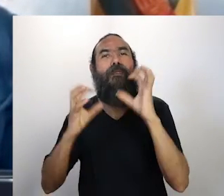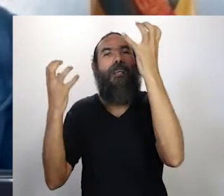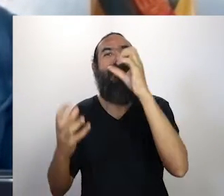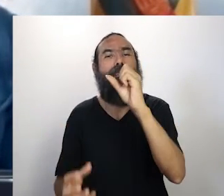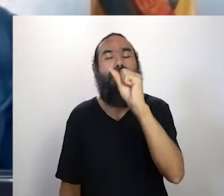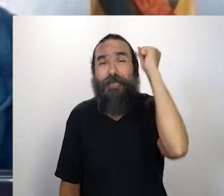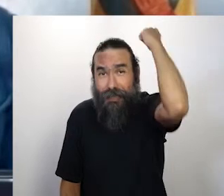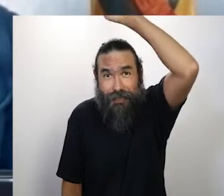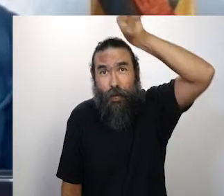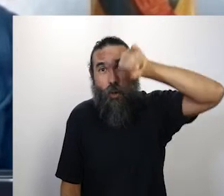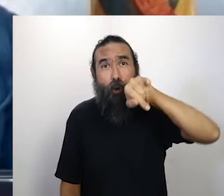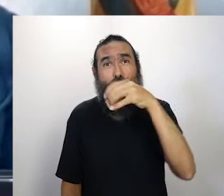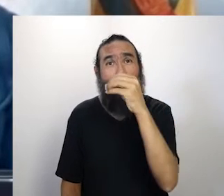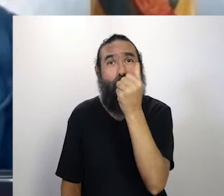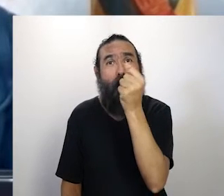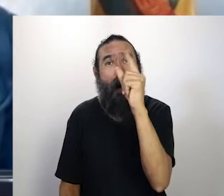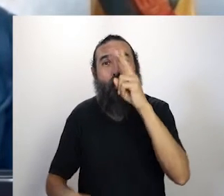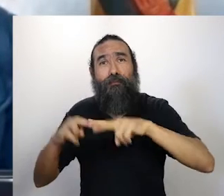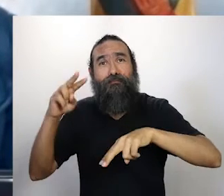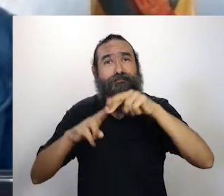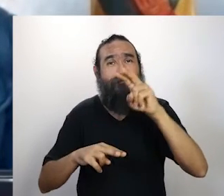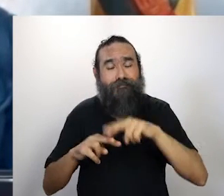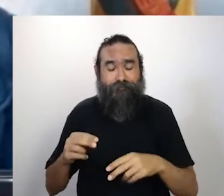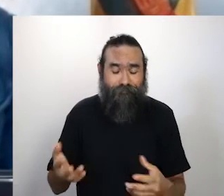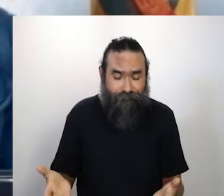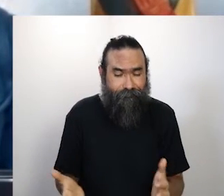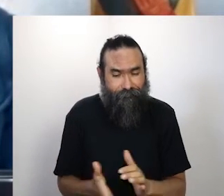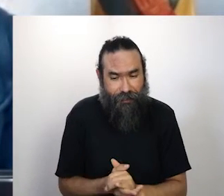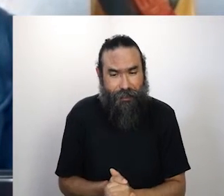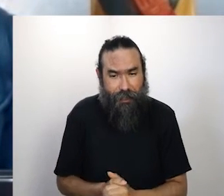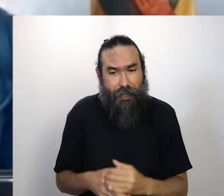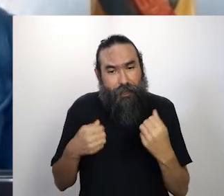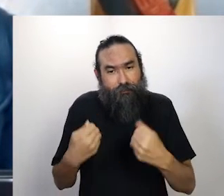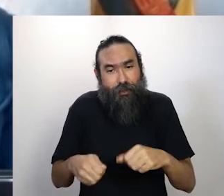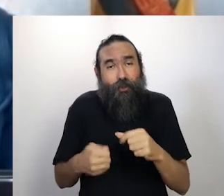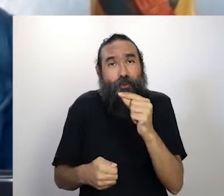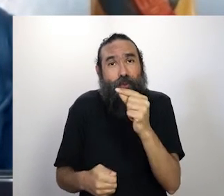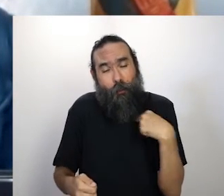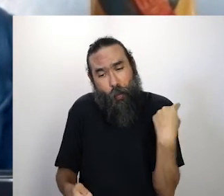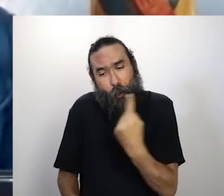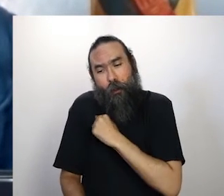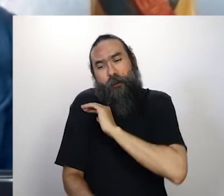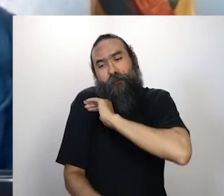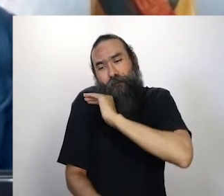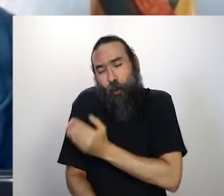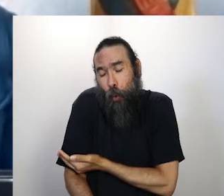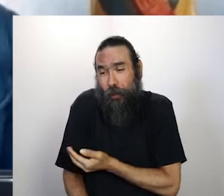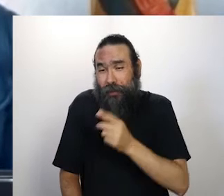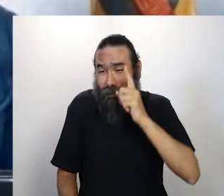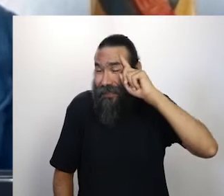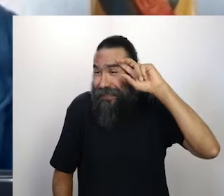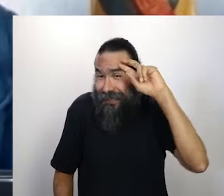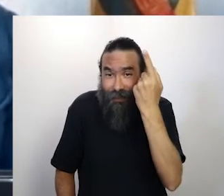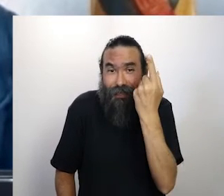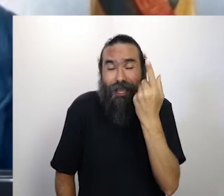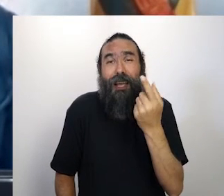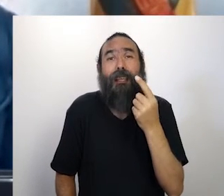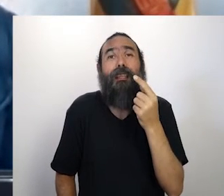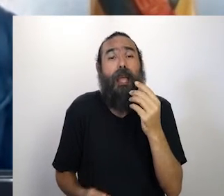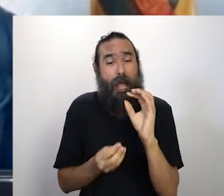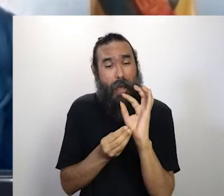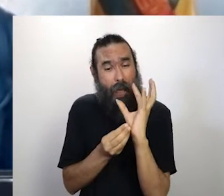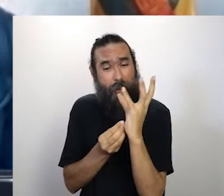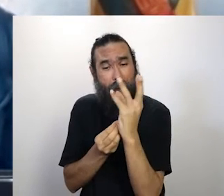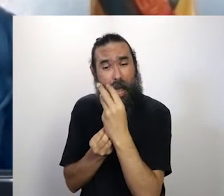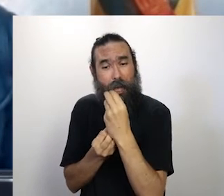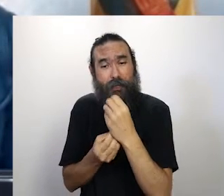arte também vem nos dando força, porque essa questão da criatividade e do afago que a arte